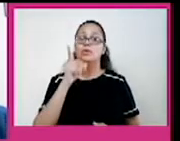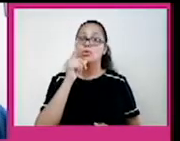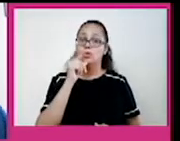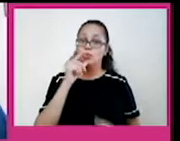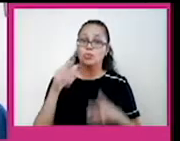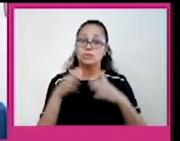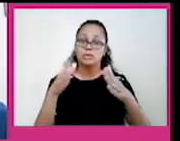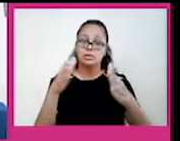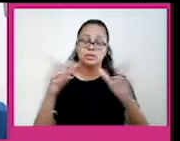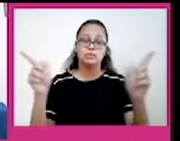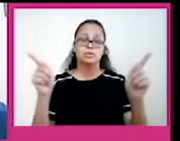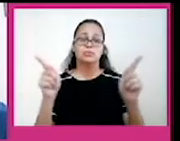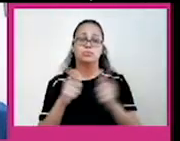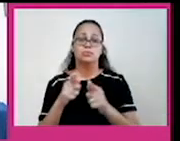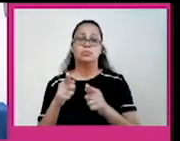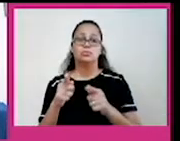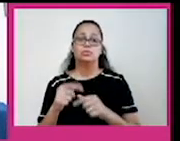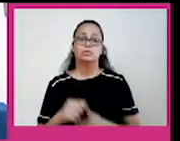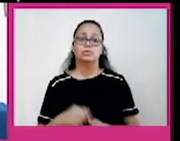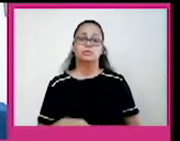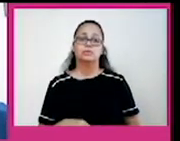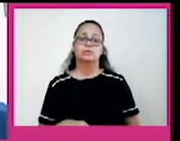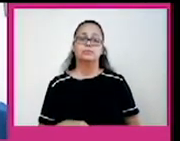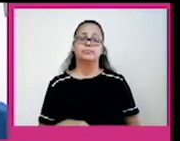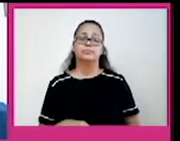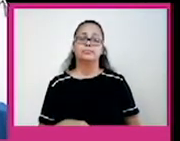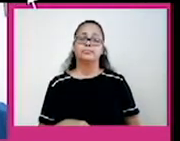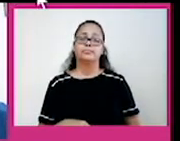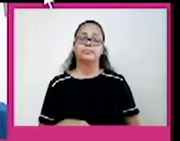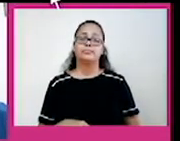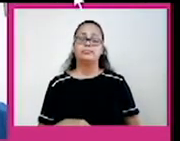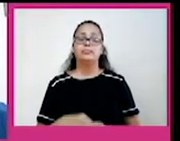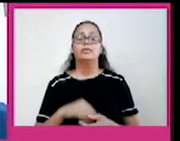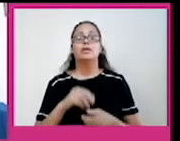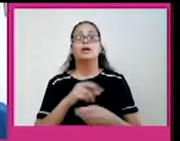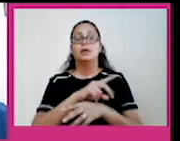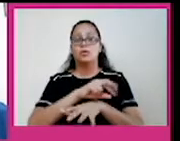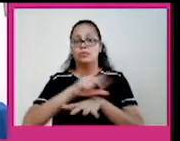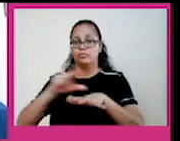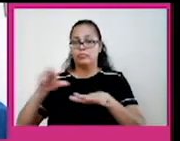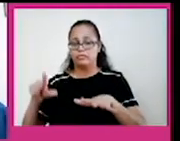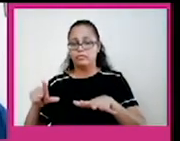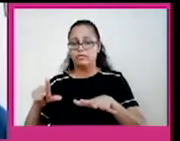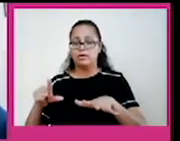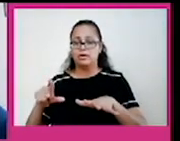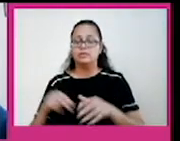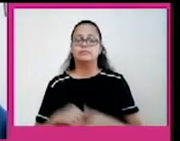Certo? Nós temos aqui o Momotombo, nas margens do lago Nicarágua. É um dos muitos vulcões ativos da região.